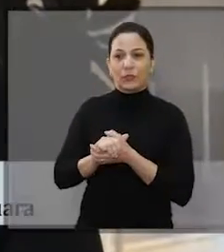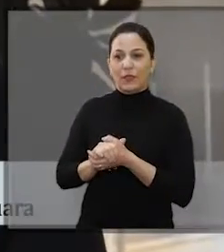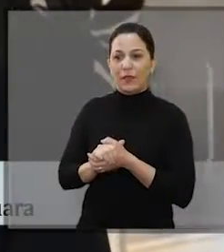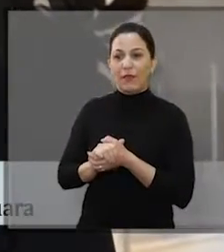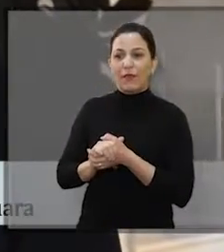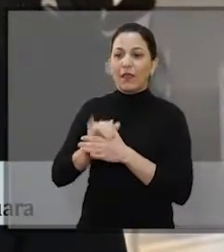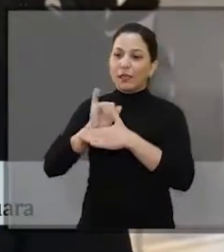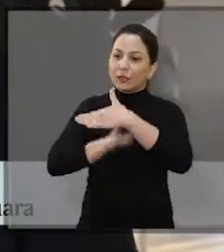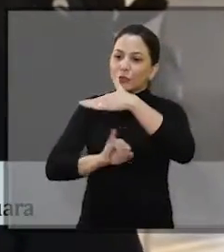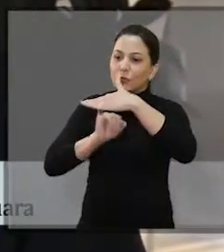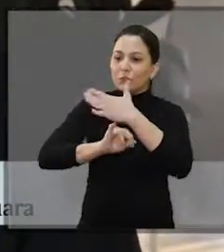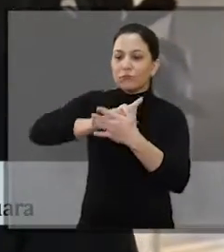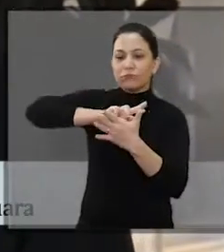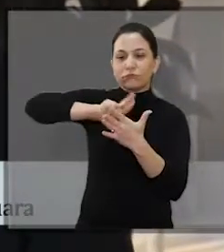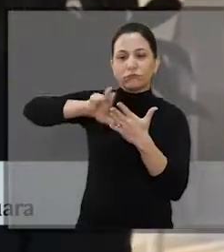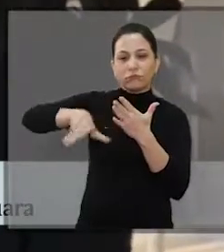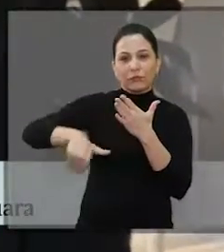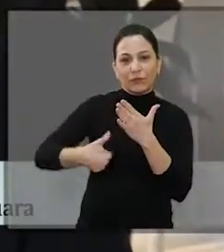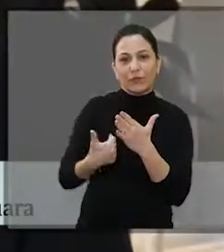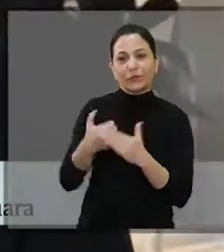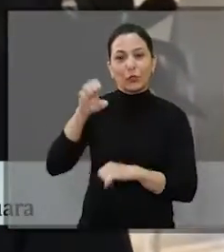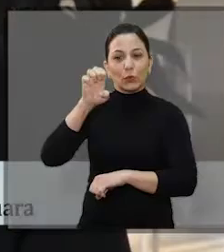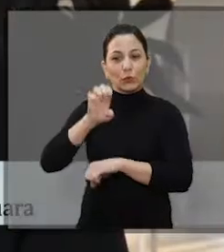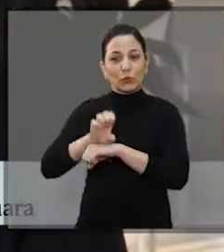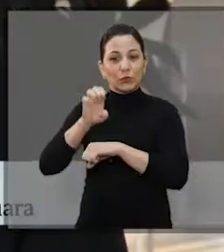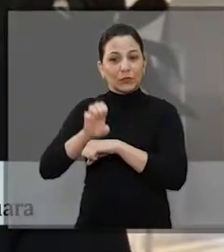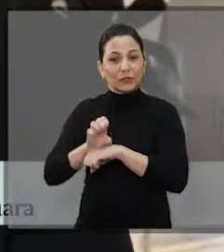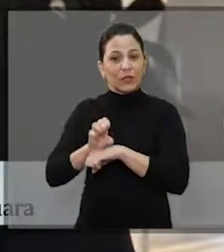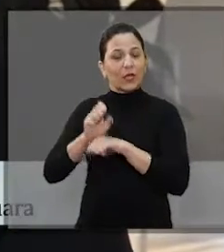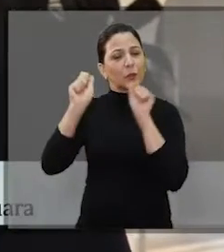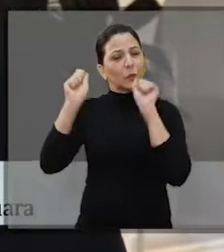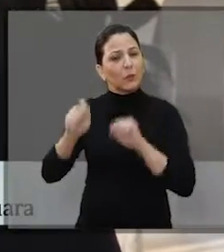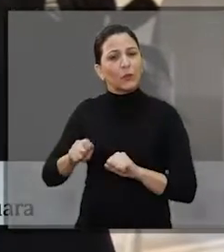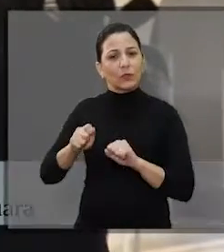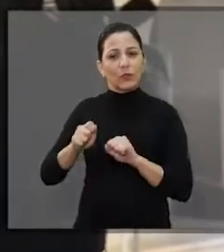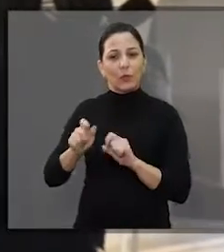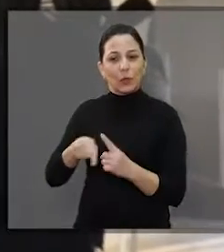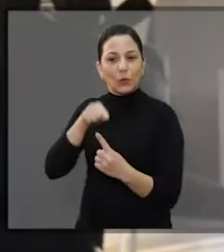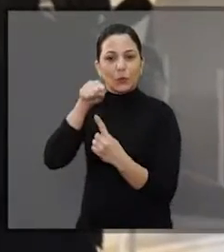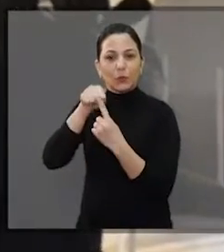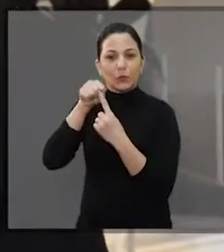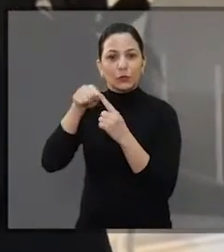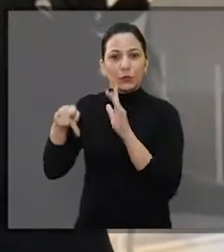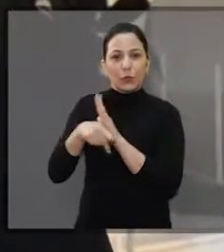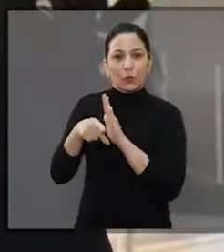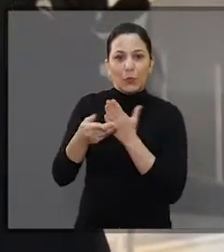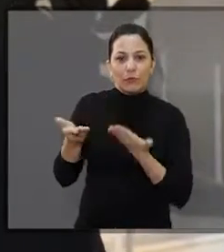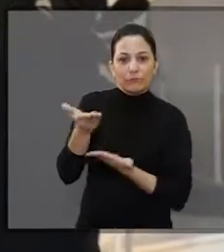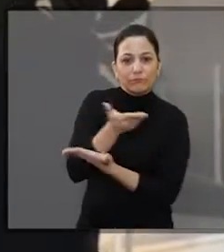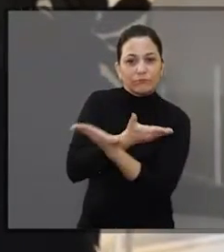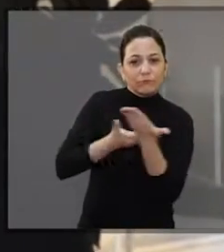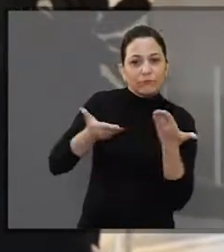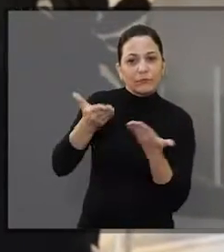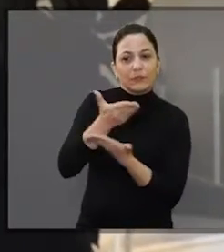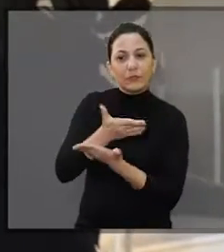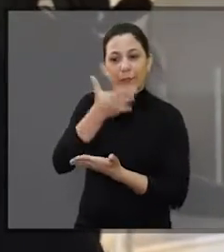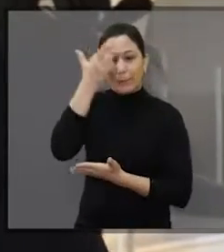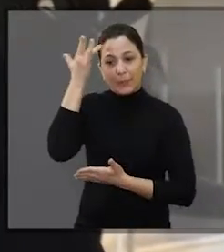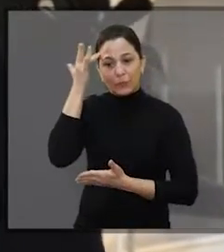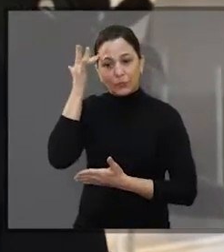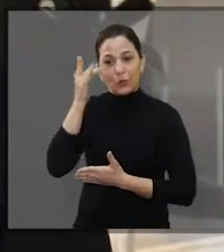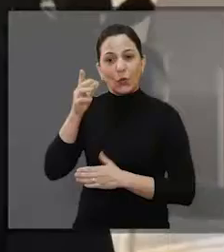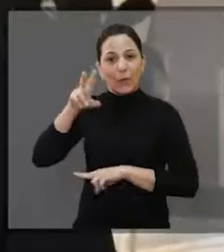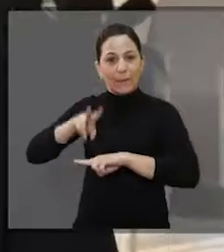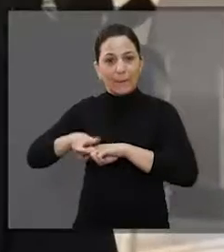ação que envolve órgãos, instituições, poderes do Estado, para, com a finalidade de envolver o sentenciado